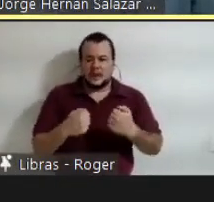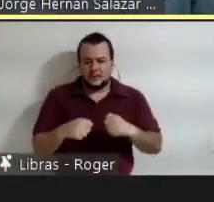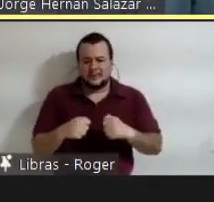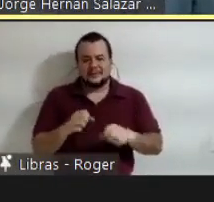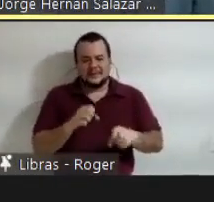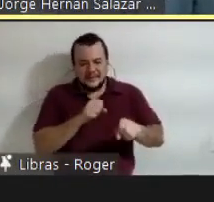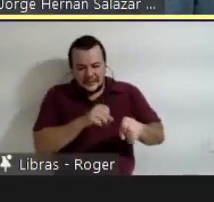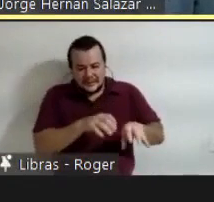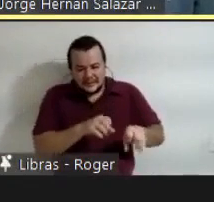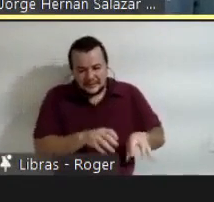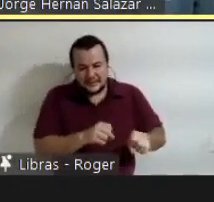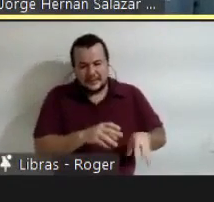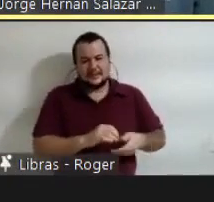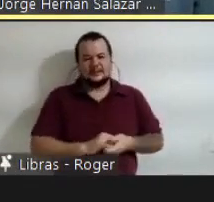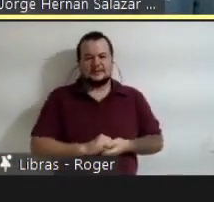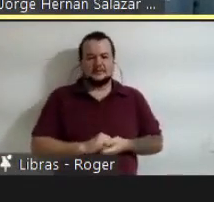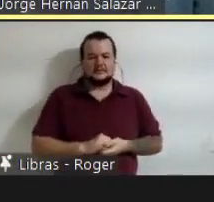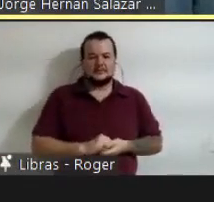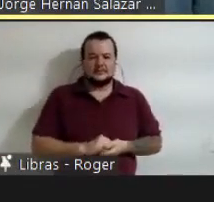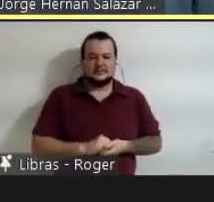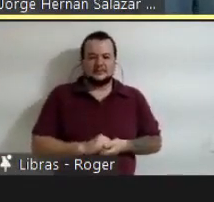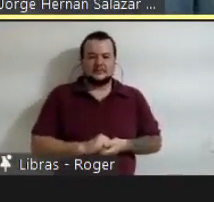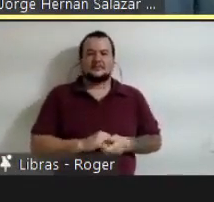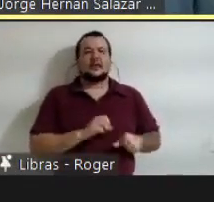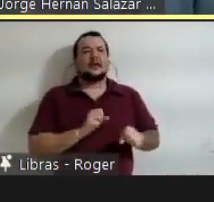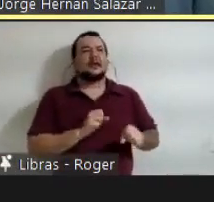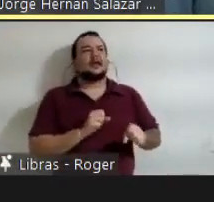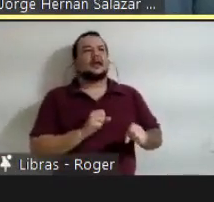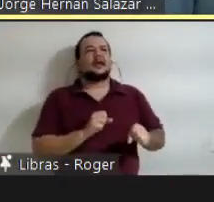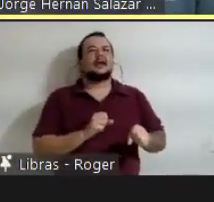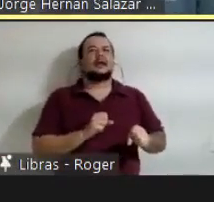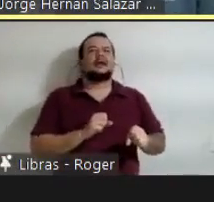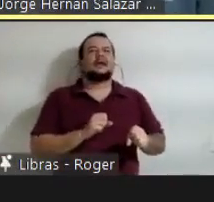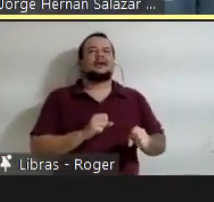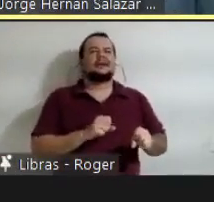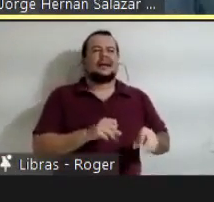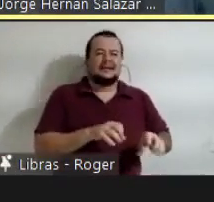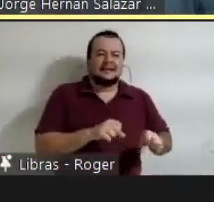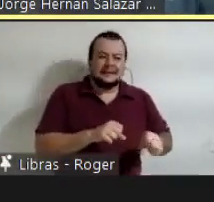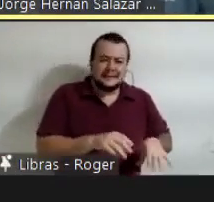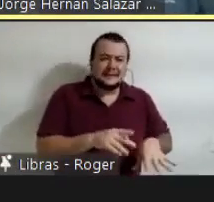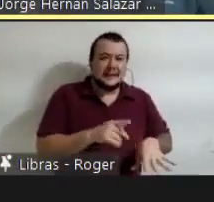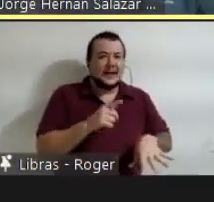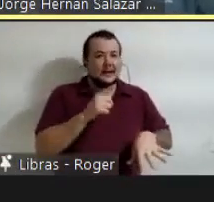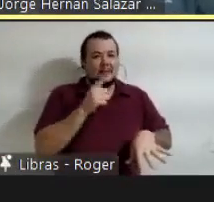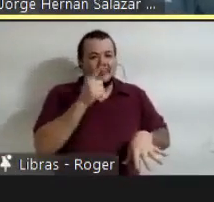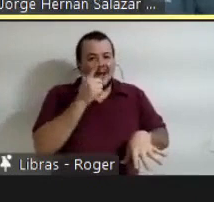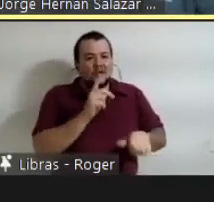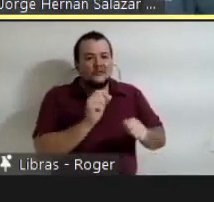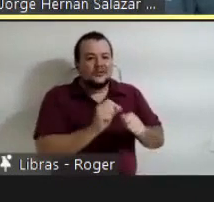excelentes perguntadores. Não nisso que sabem muitas respostas.